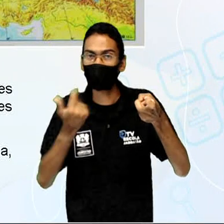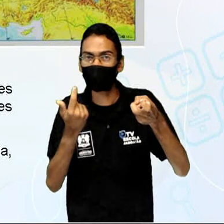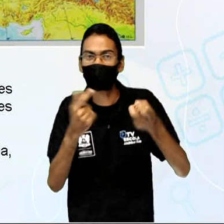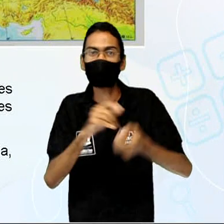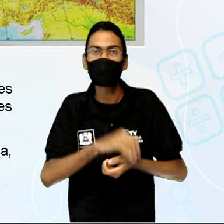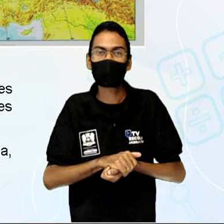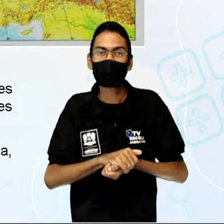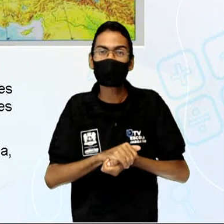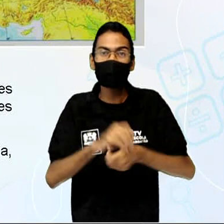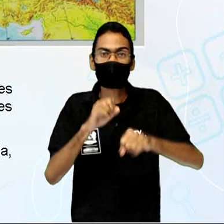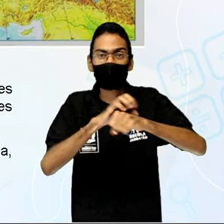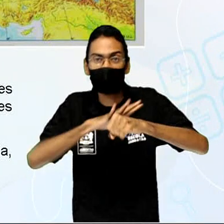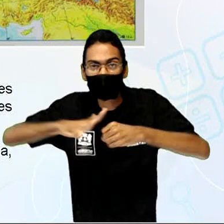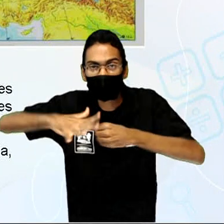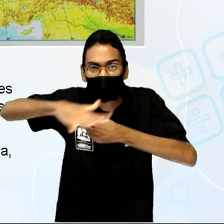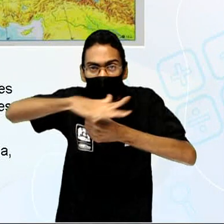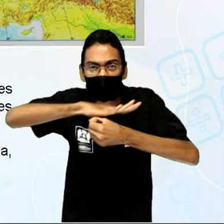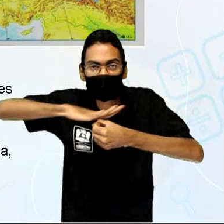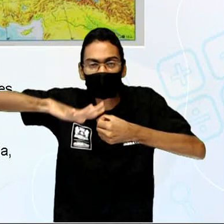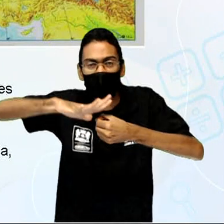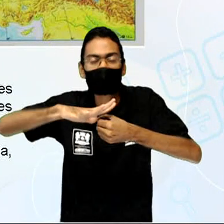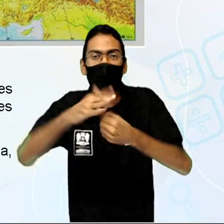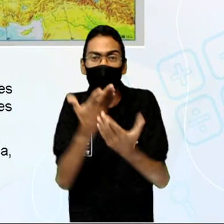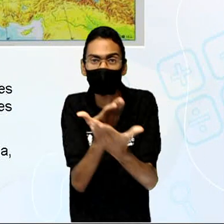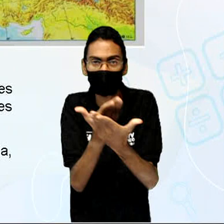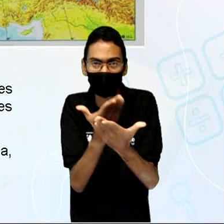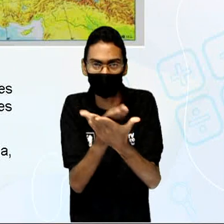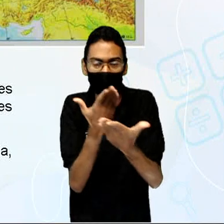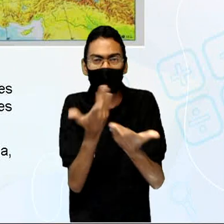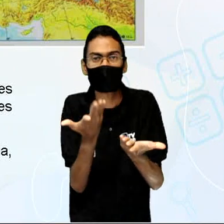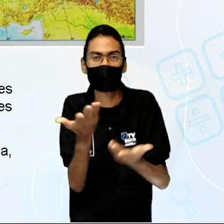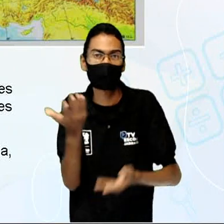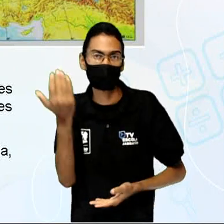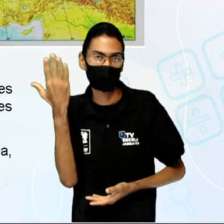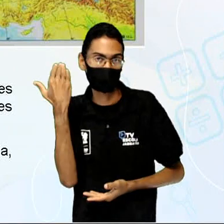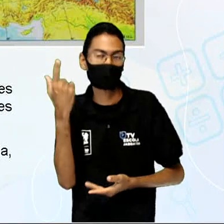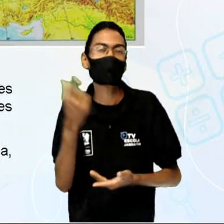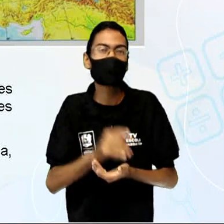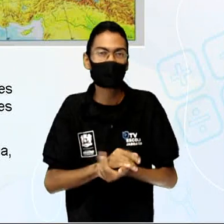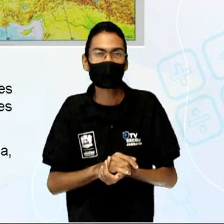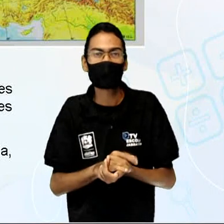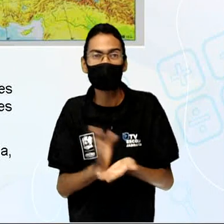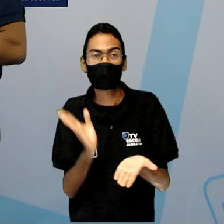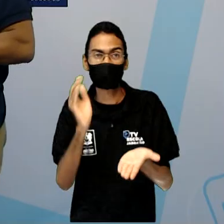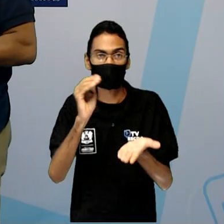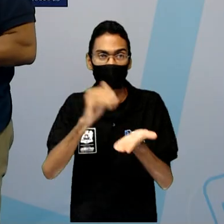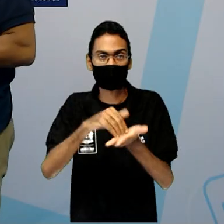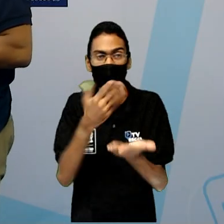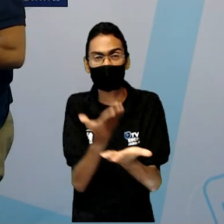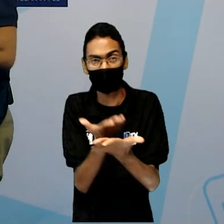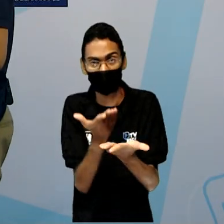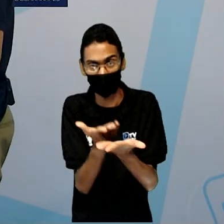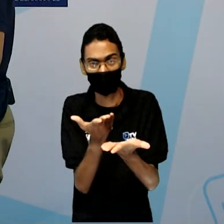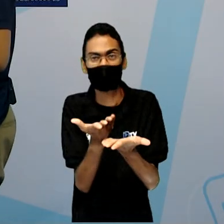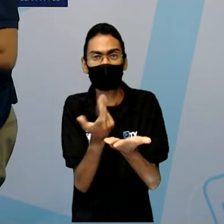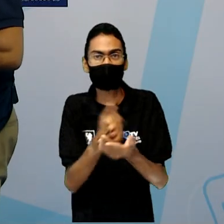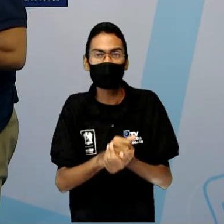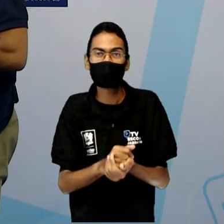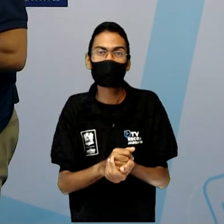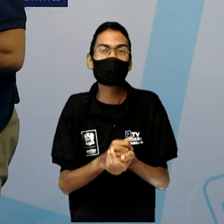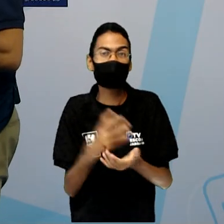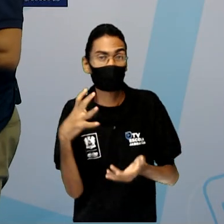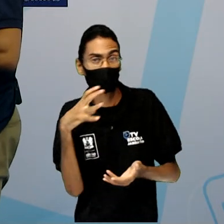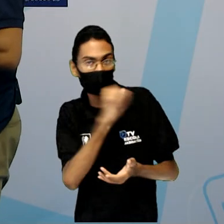gente trabalhou um pouco na aula anterior. Beleza? Então, tá aqui. Tudo isso aqui foi o finalzinho da nossa aula que a gente passou um pouco correndo com